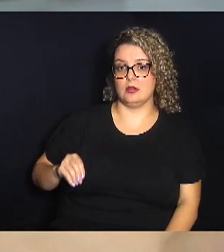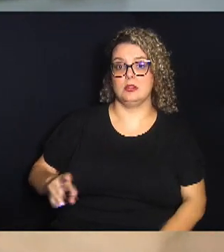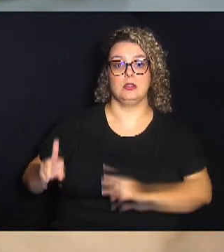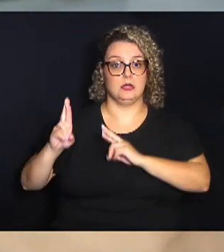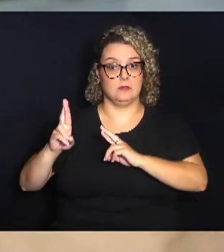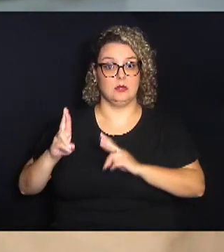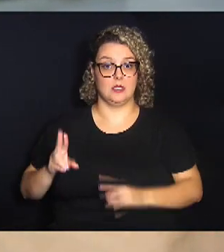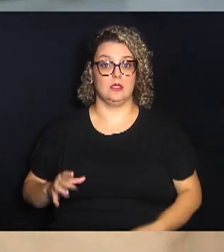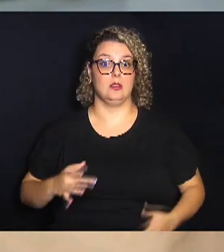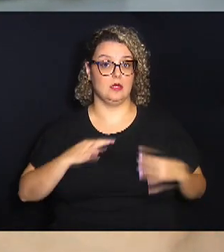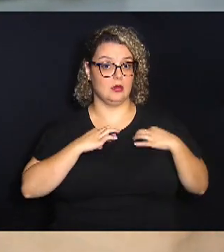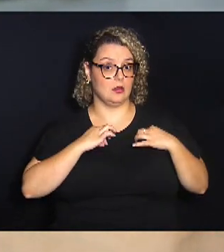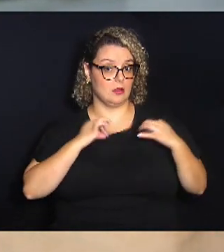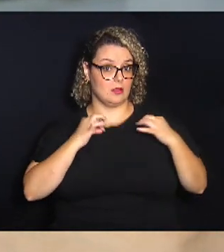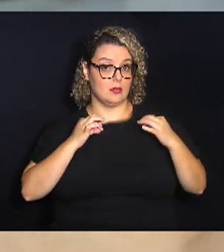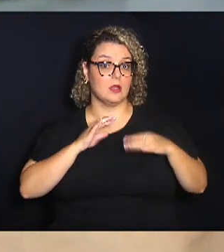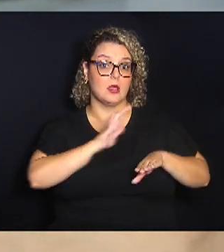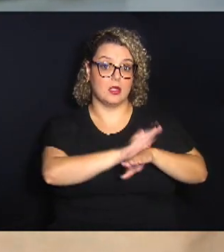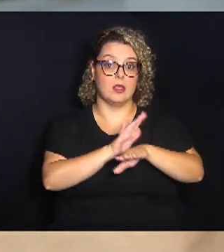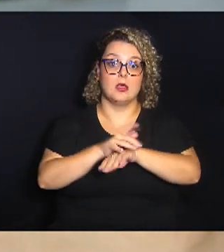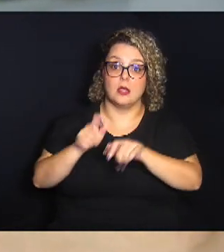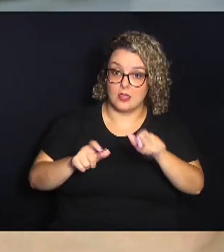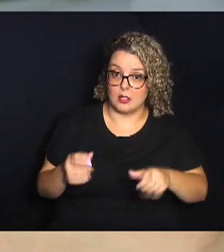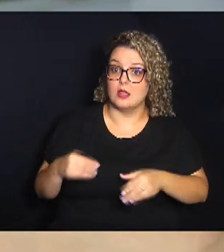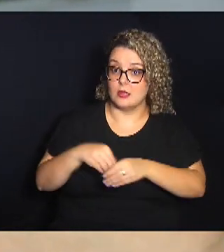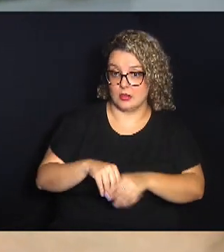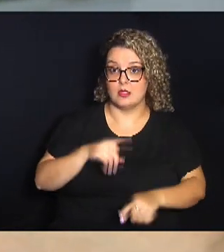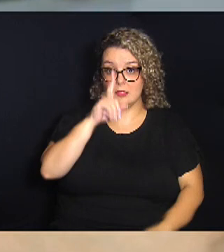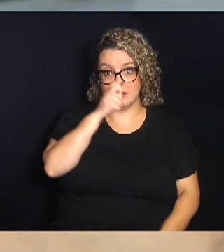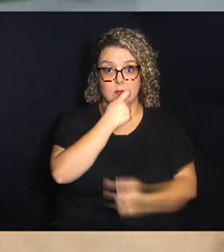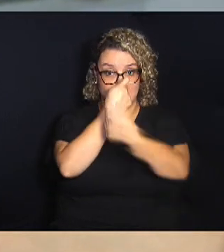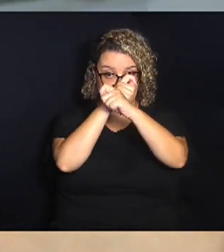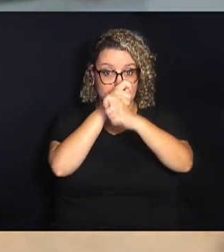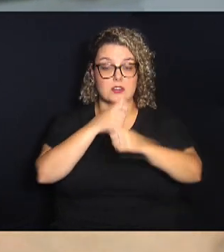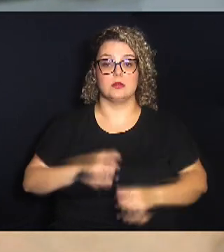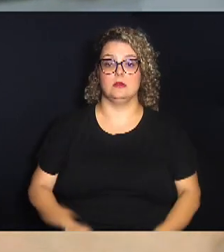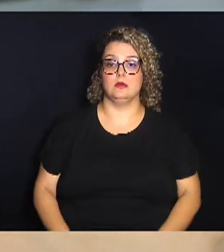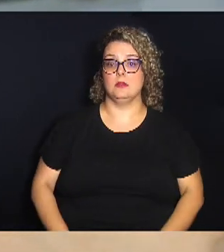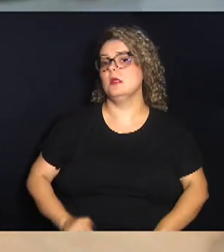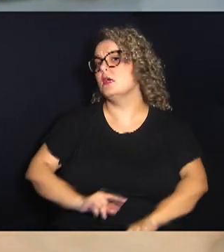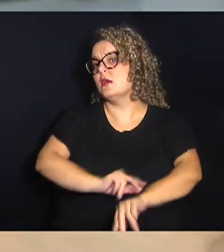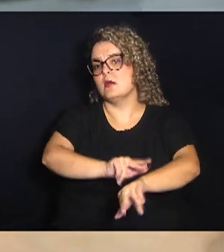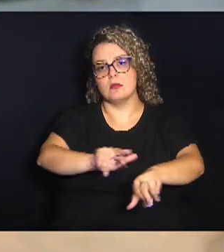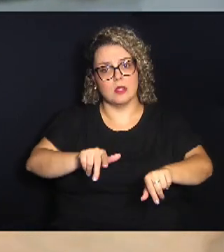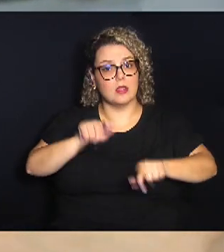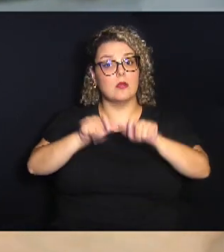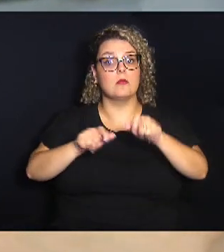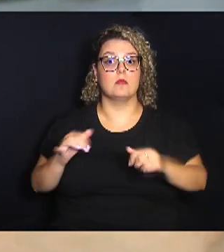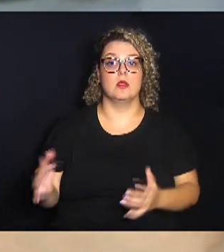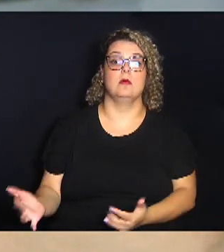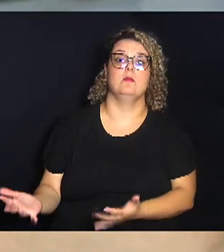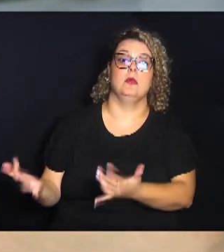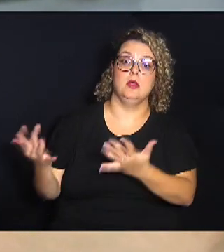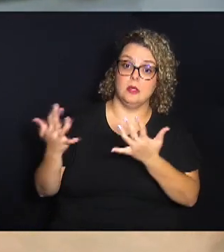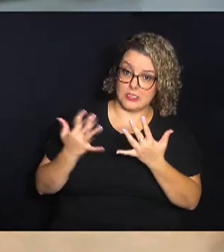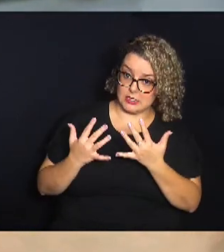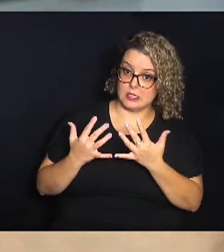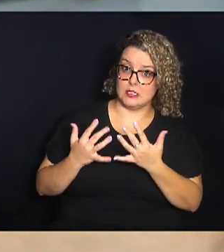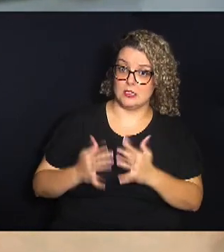que ajuda os mais necessitados dentro do Hospital da PUC. Tem muitas pessoas que vêm para